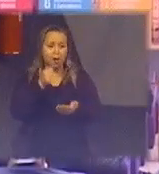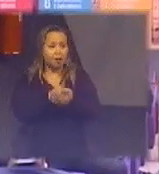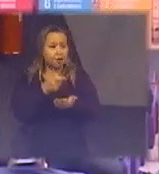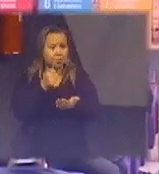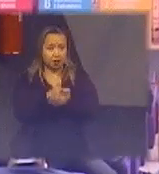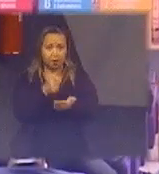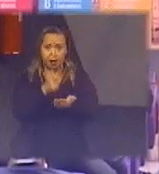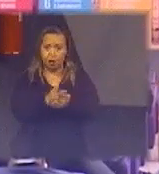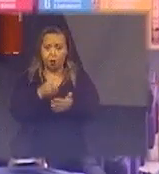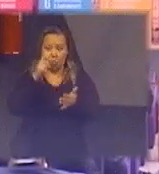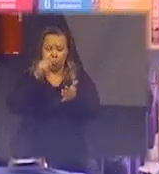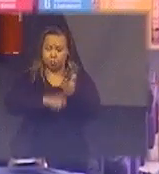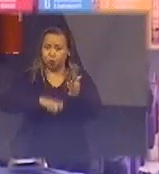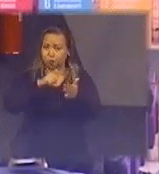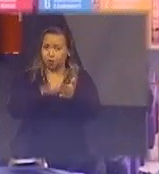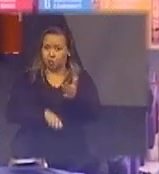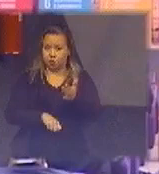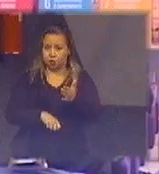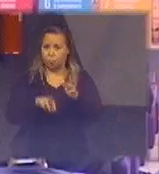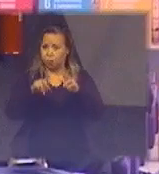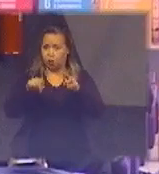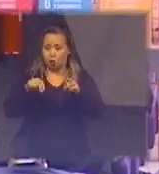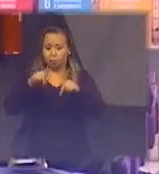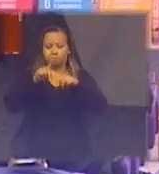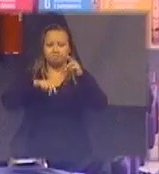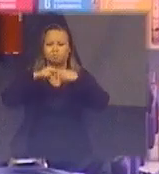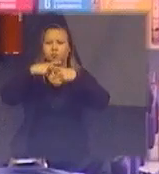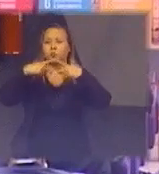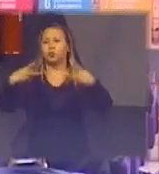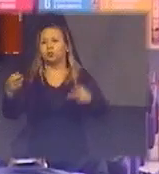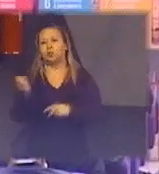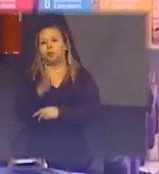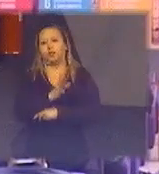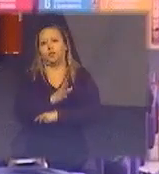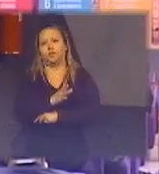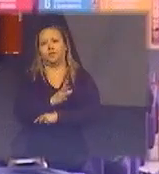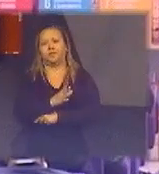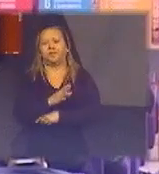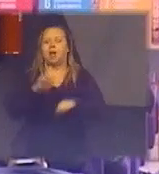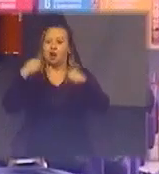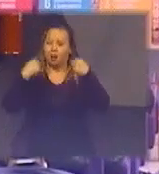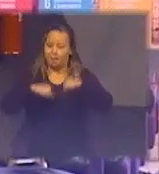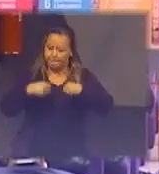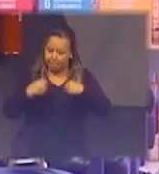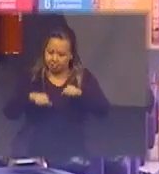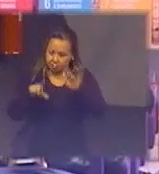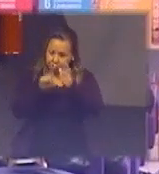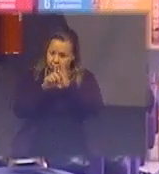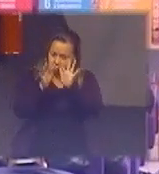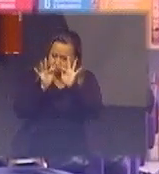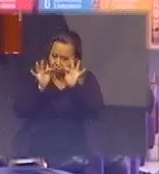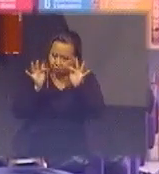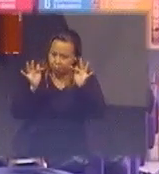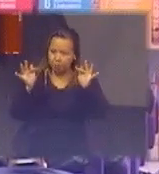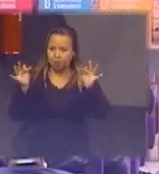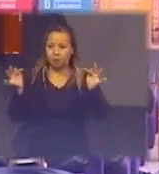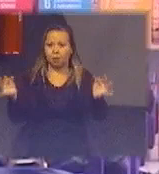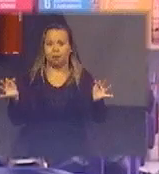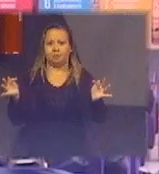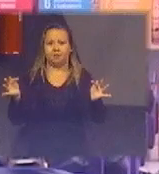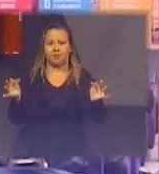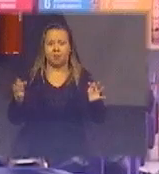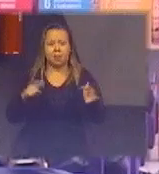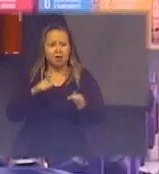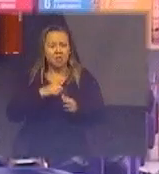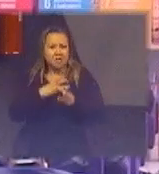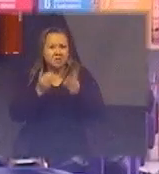então a gente precisa de um documento simplificado isso não é uma coisa tão fácil por que tem muitos